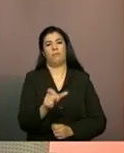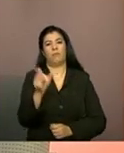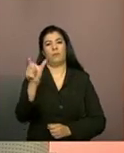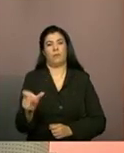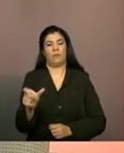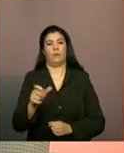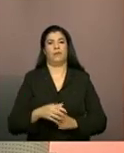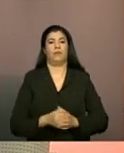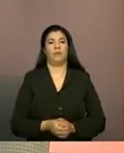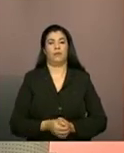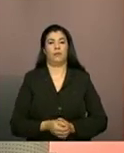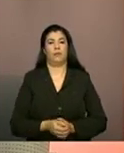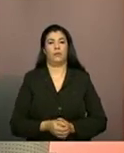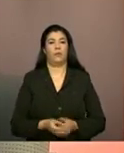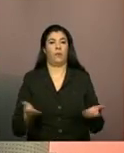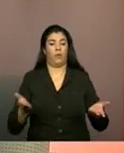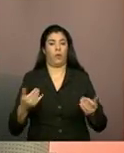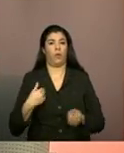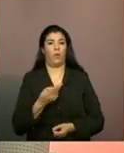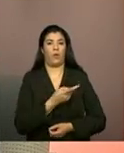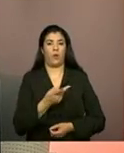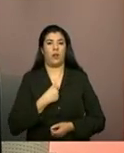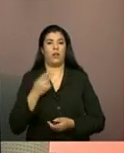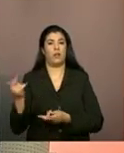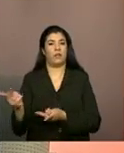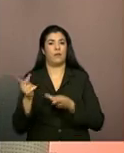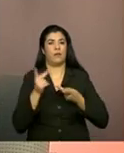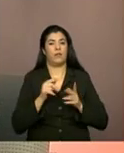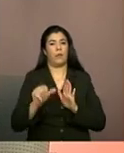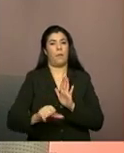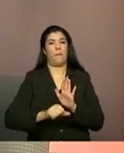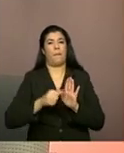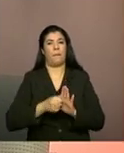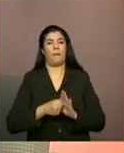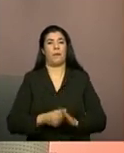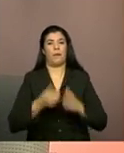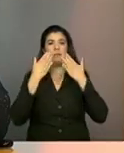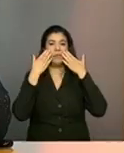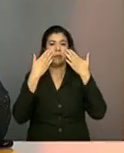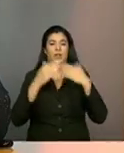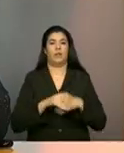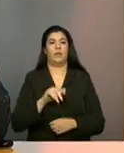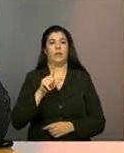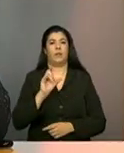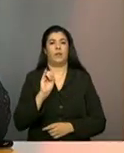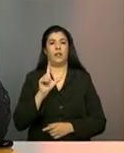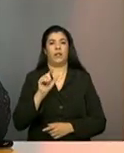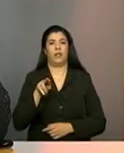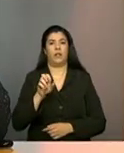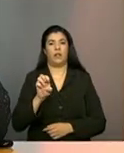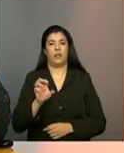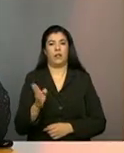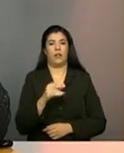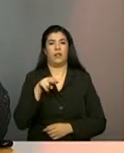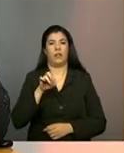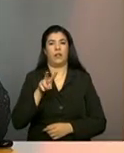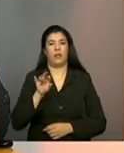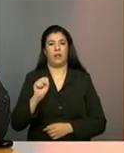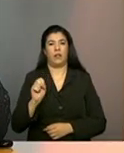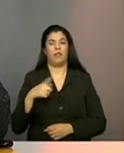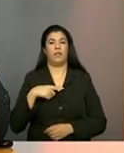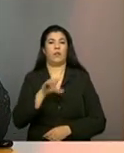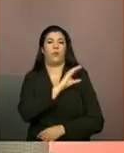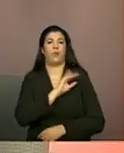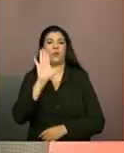junto aos usuários. Nossas convidadas deste primeiro bloco são Liliane Neves Carmo, Coordenadora